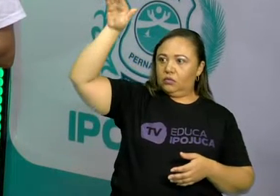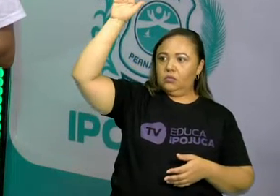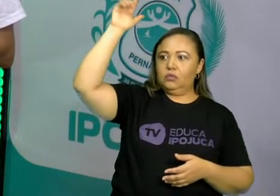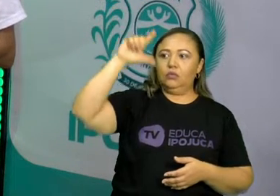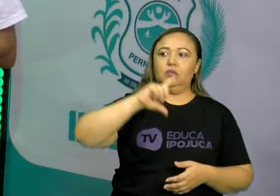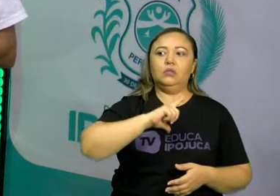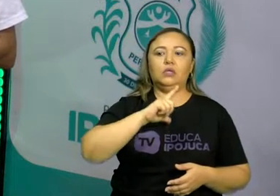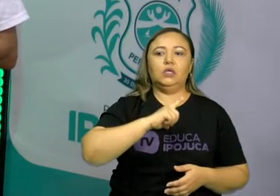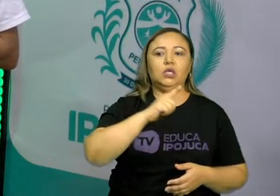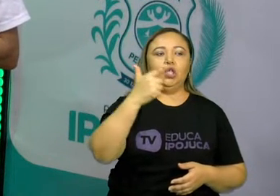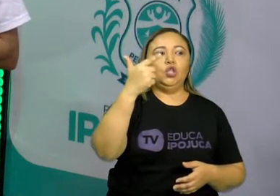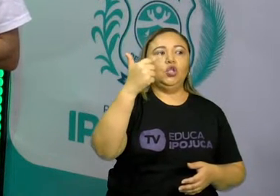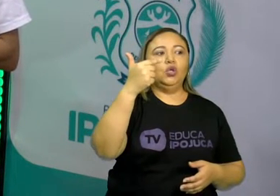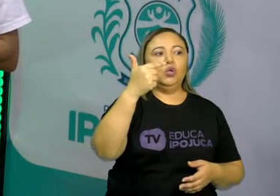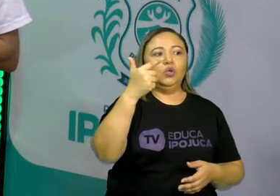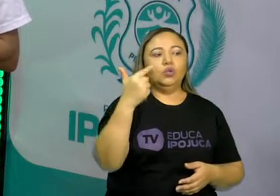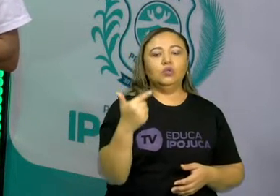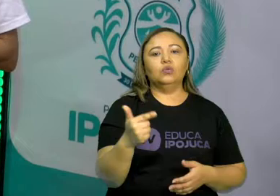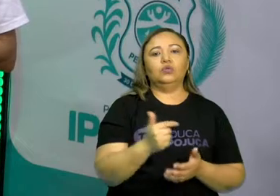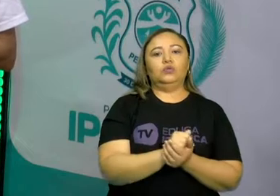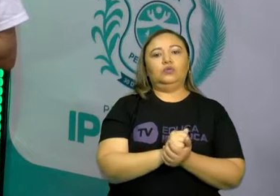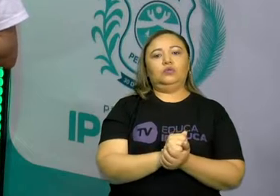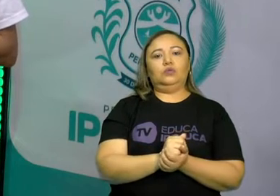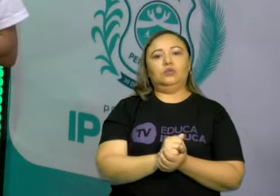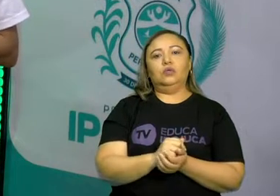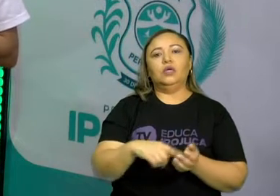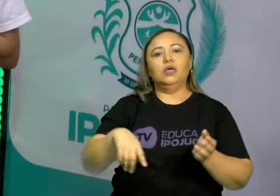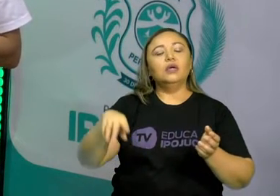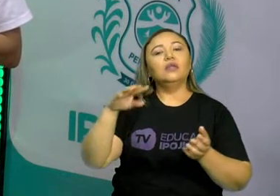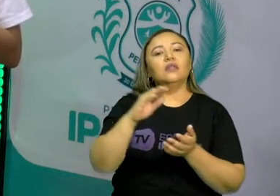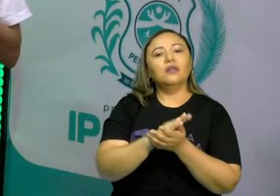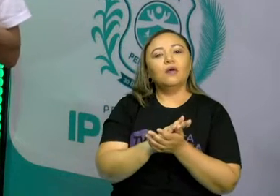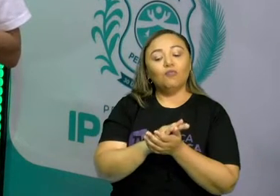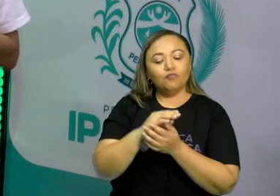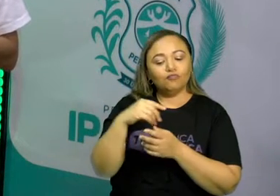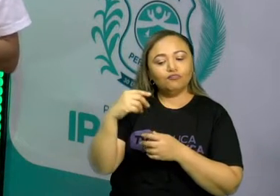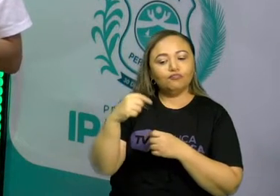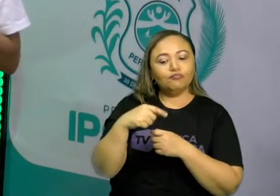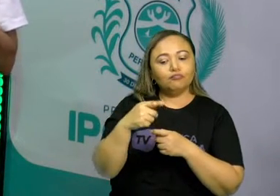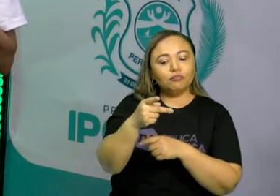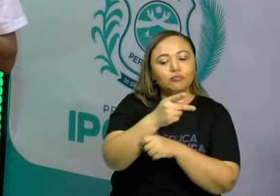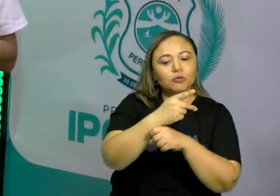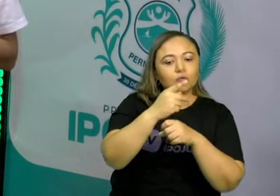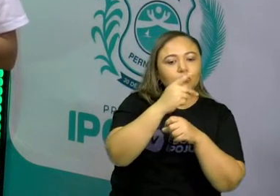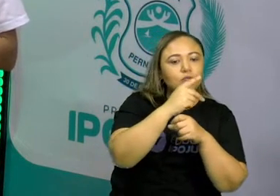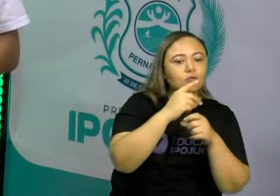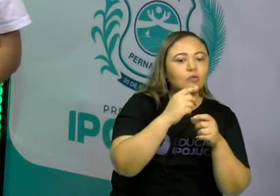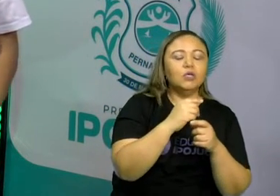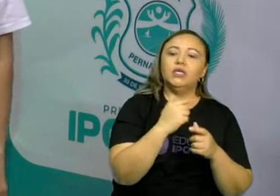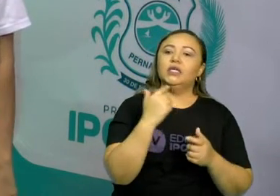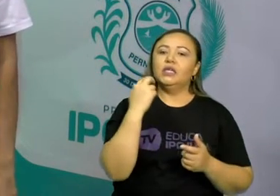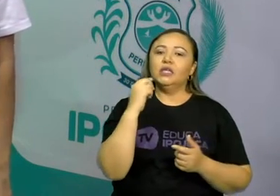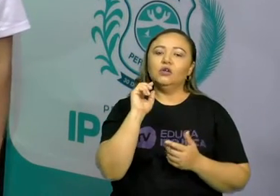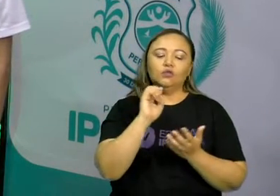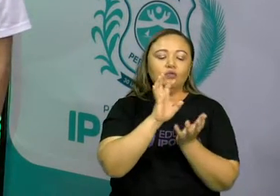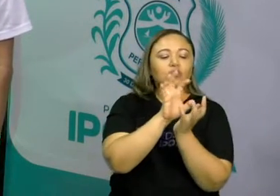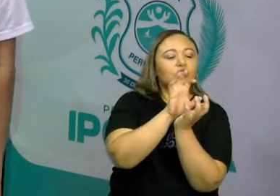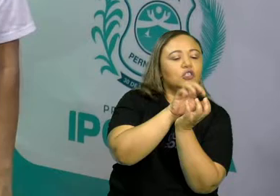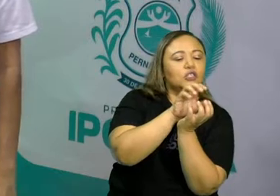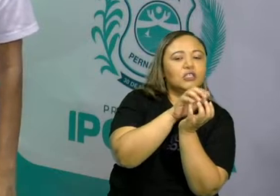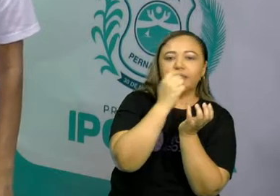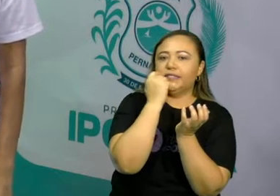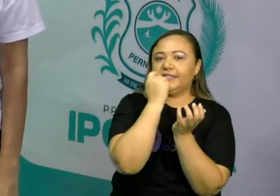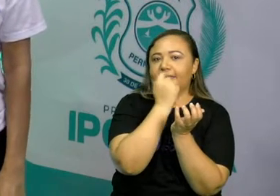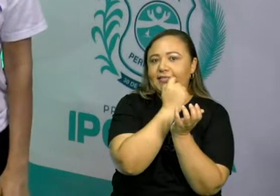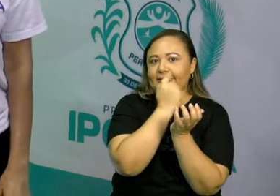Pega um dedinho e vai observando assim a quantidade de dente, quanto já nasceram. Você tem que